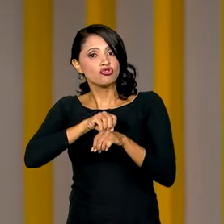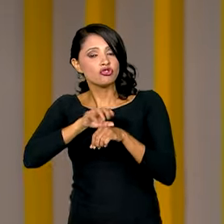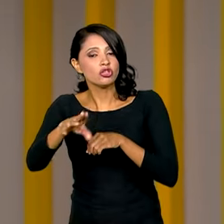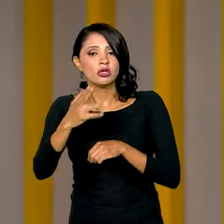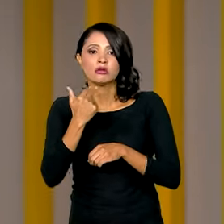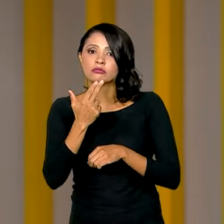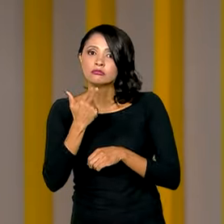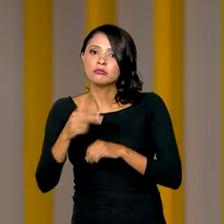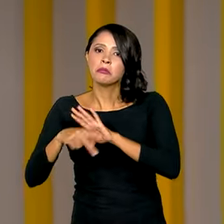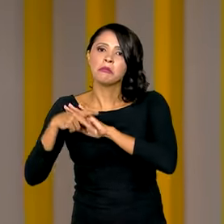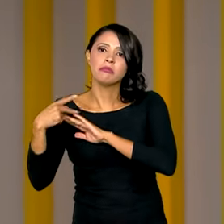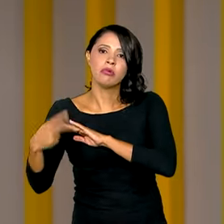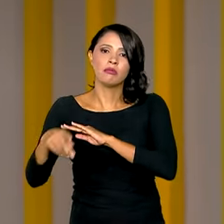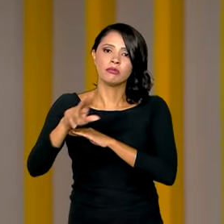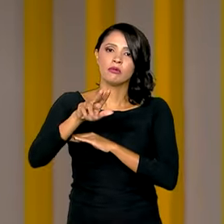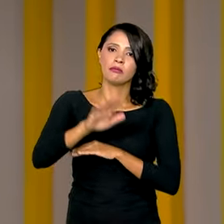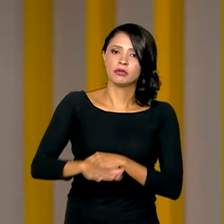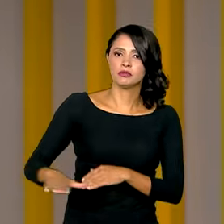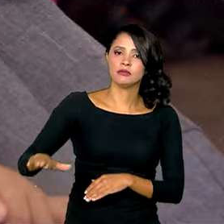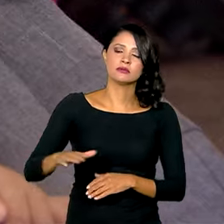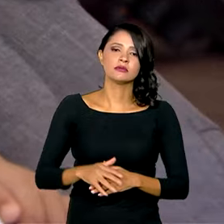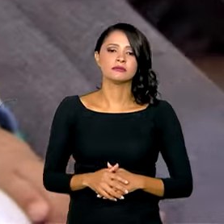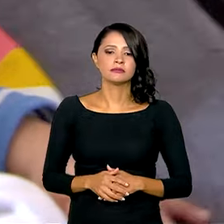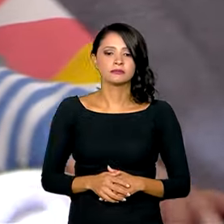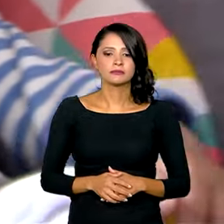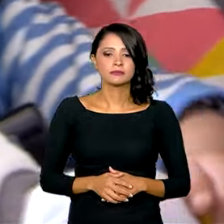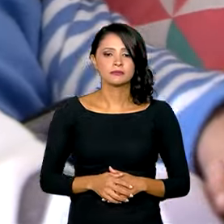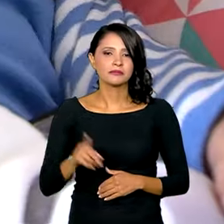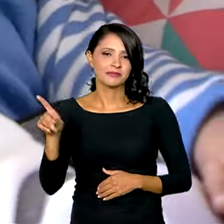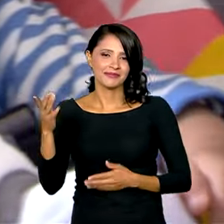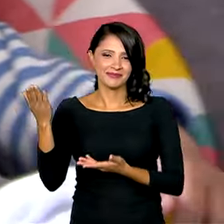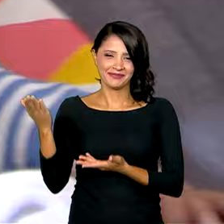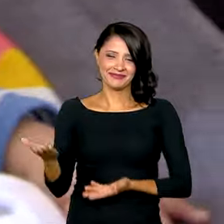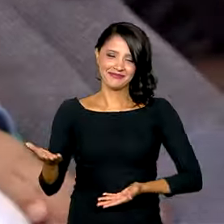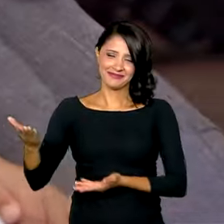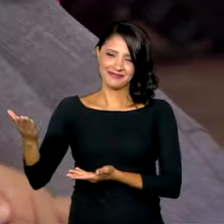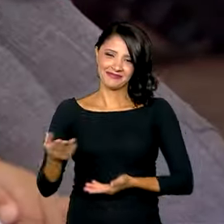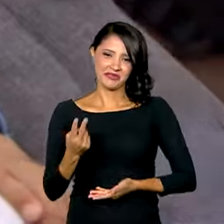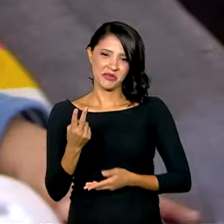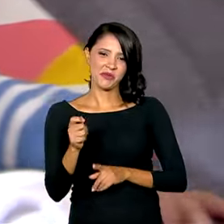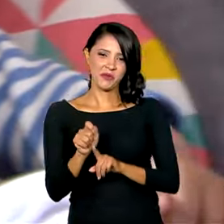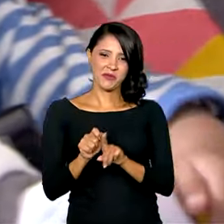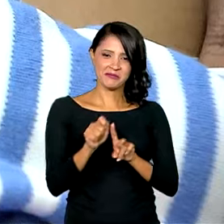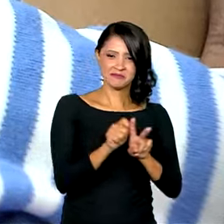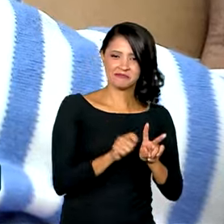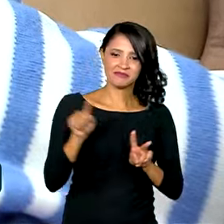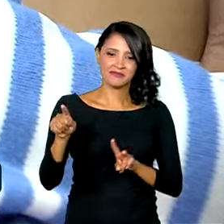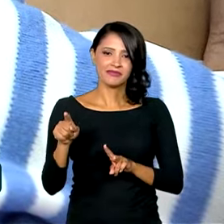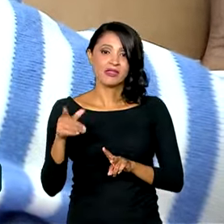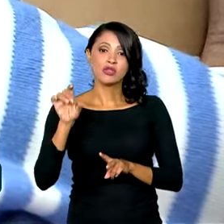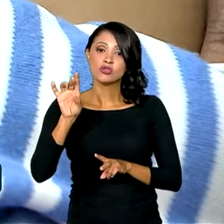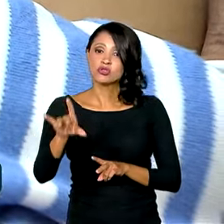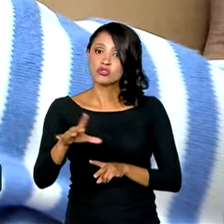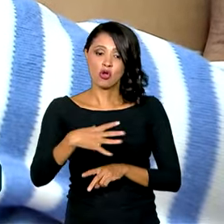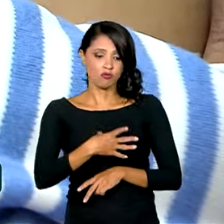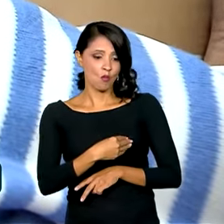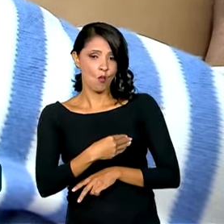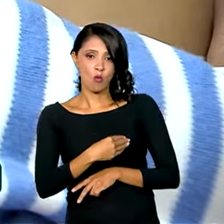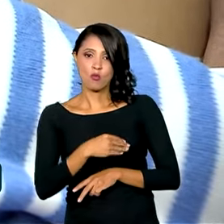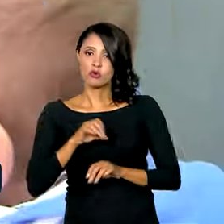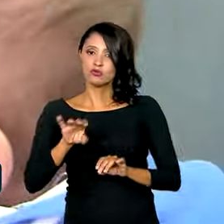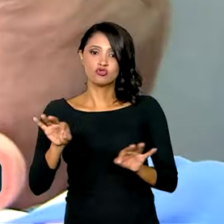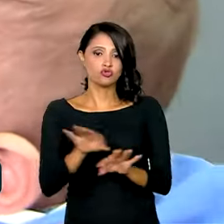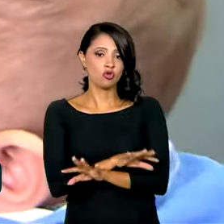nutricionais para as crianças. O pequeno Ravi, de dois meses, se alimenta exclusivamente de leite